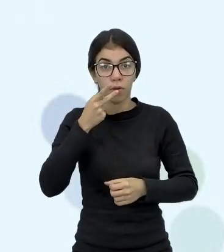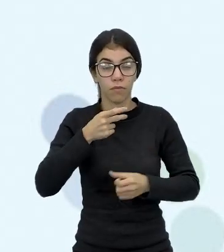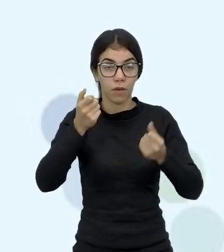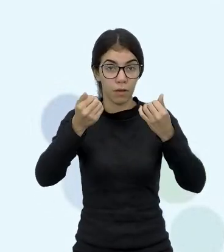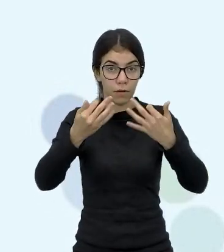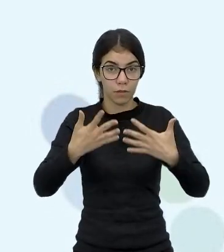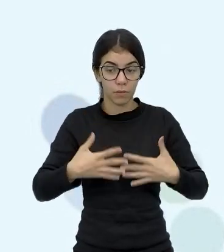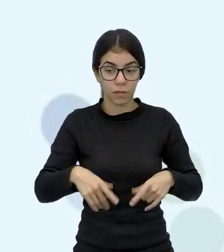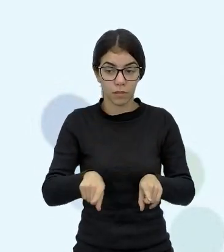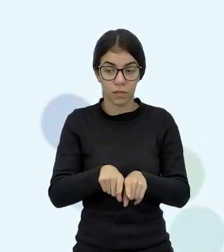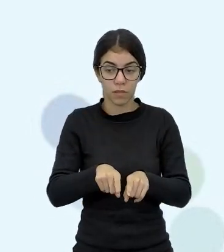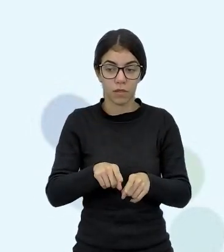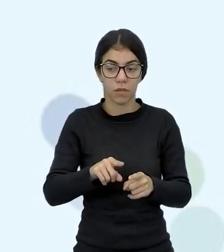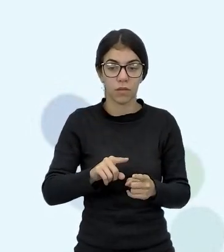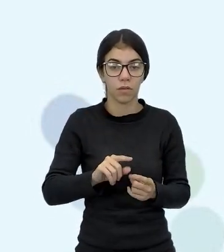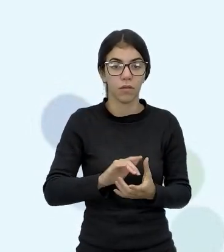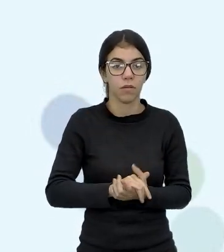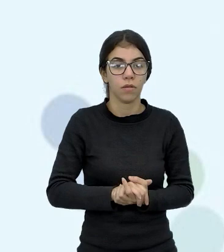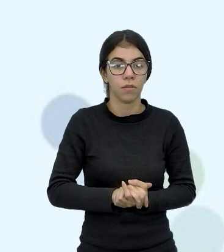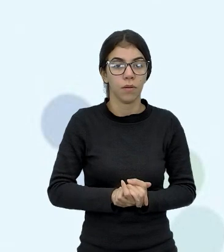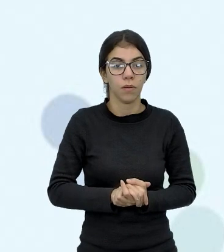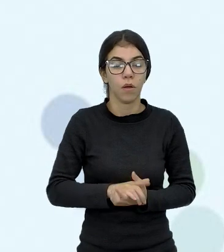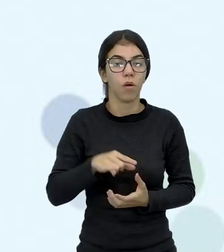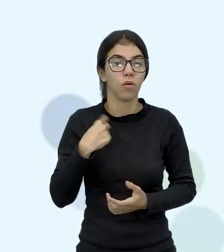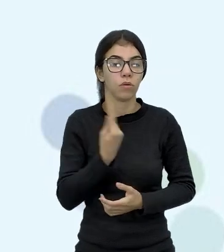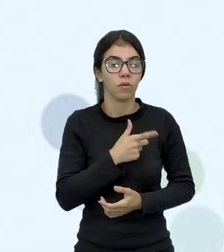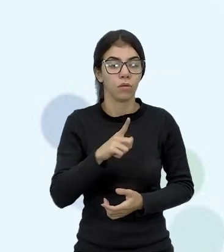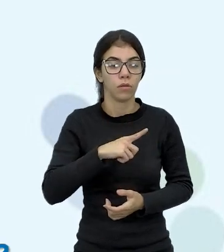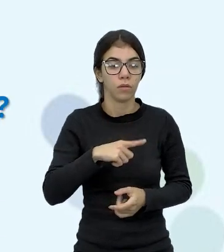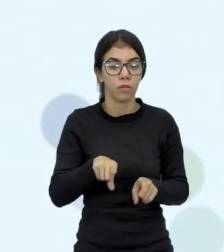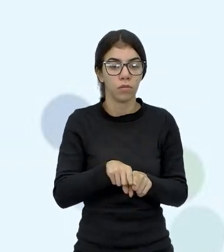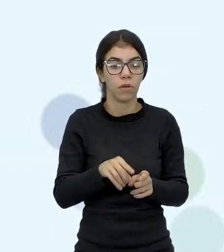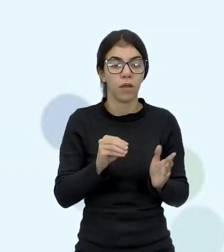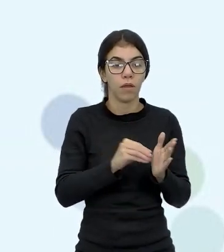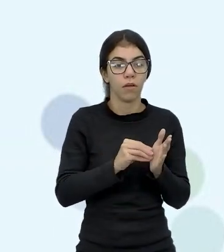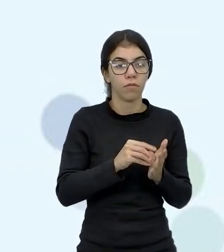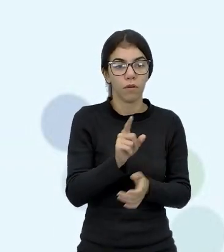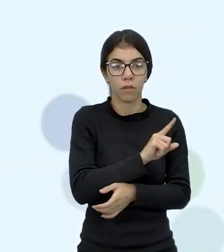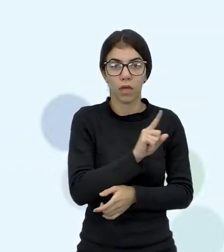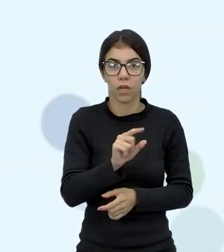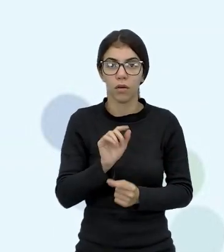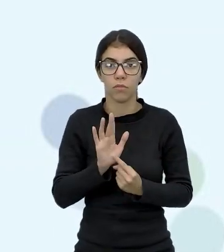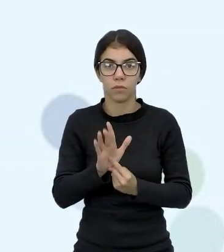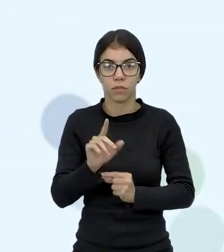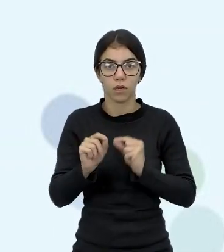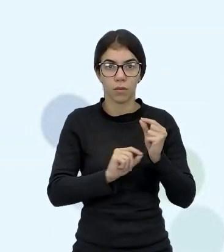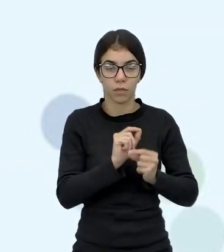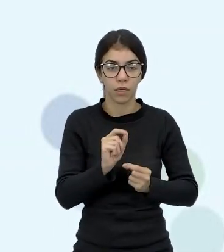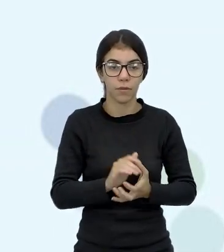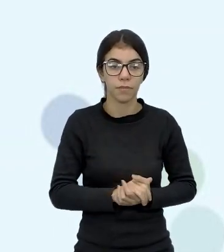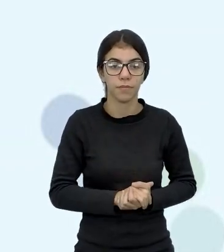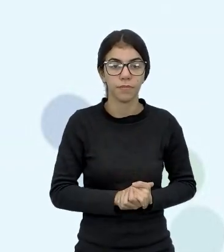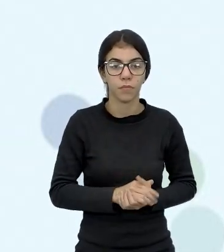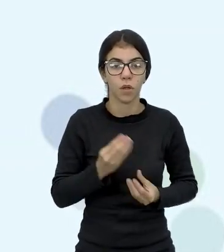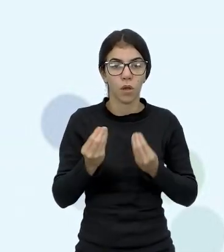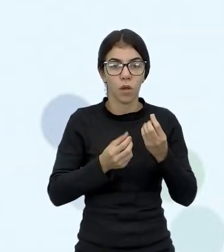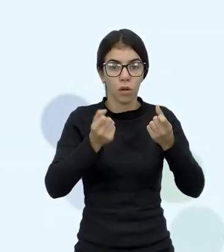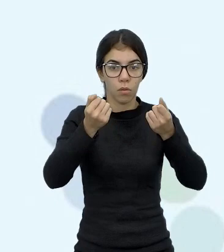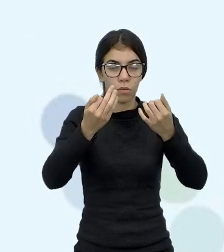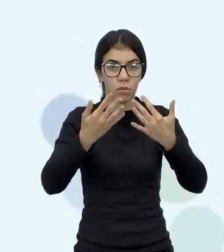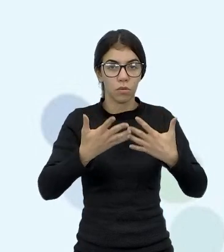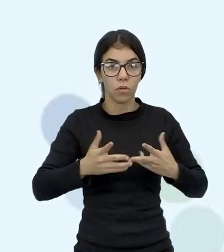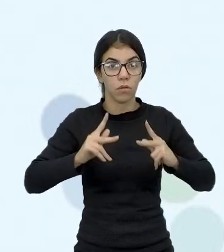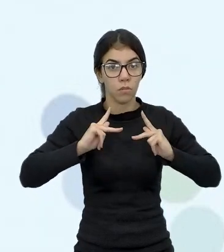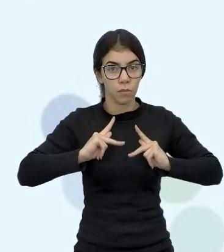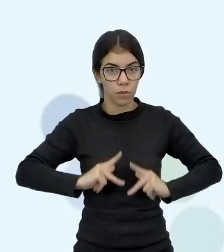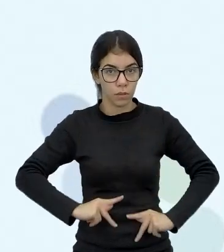certo? Muito bem. O que mais que nós temos aí? Que não pode faltar nessa apresentação. Como são descritos o início